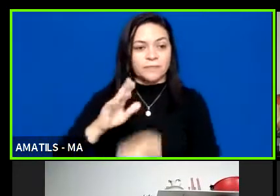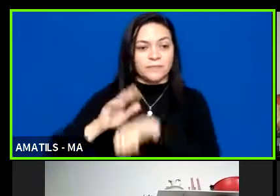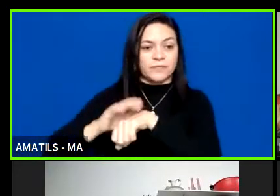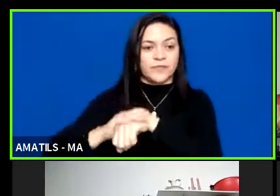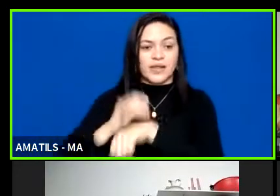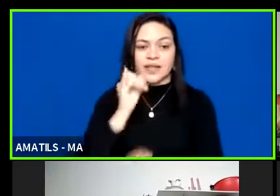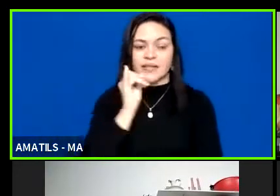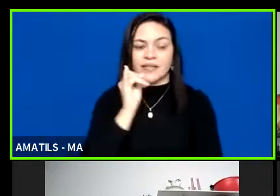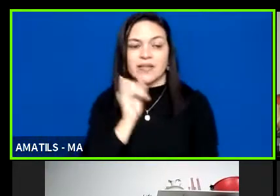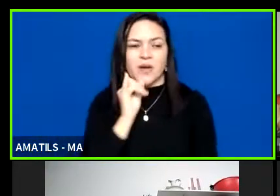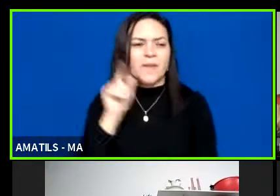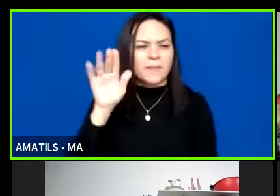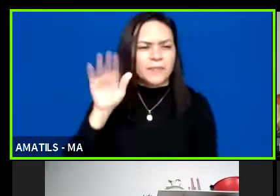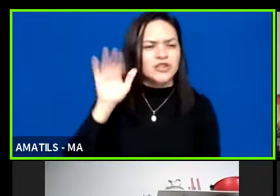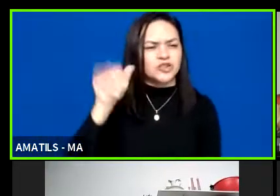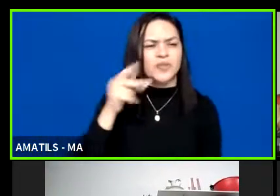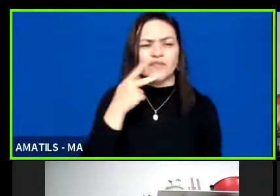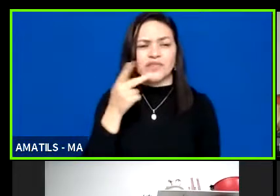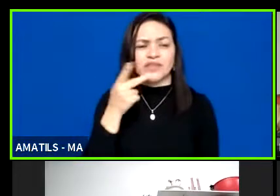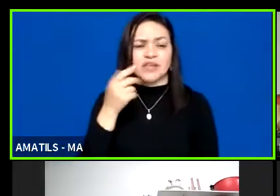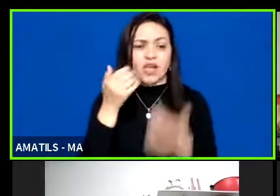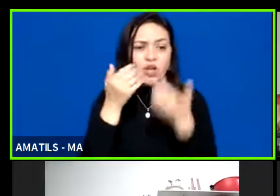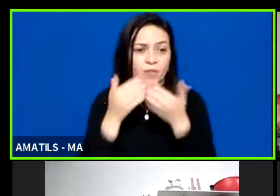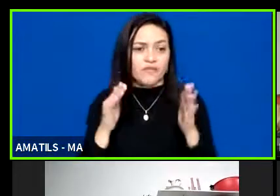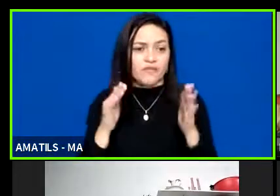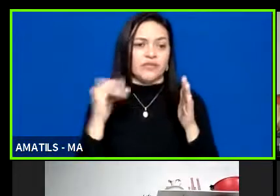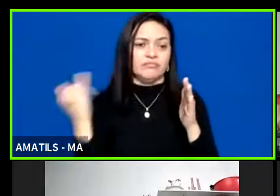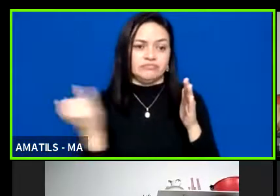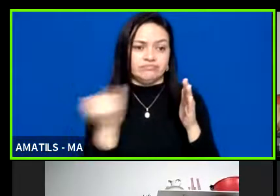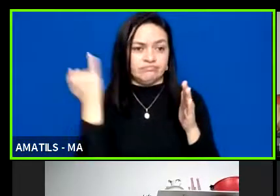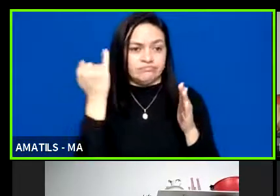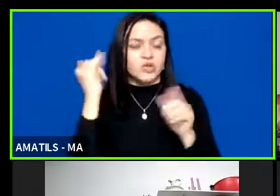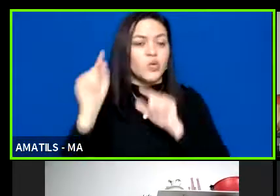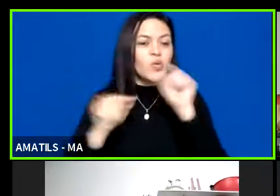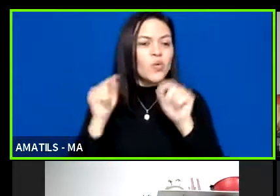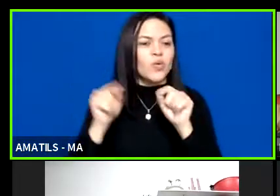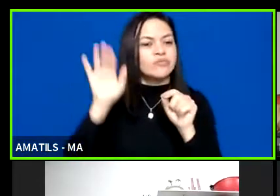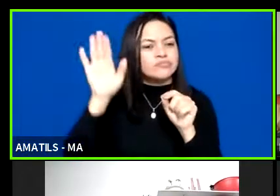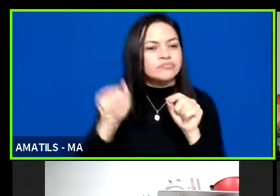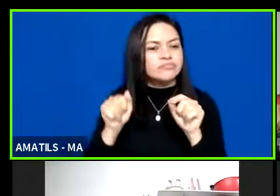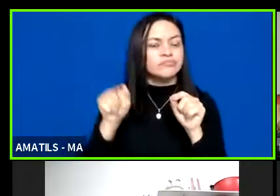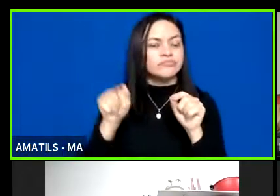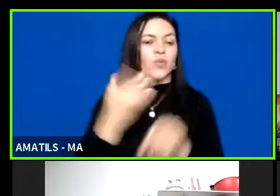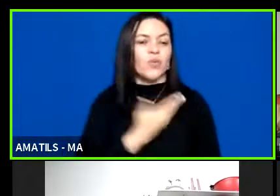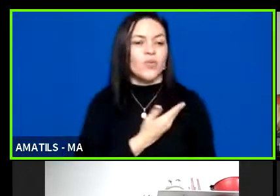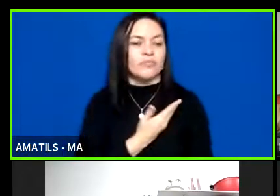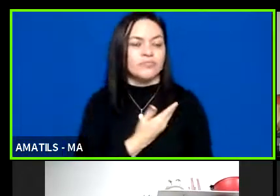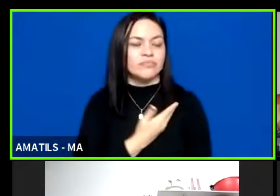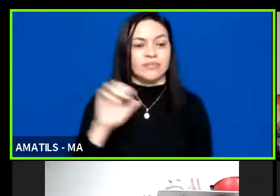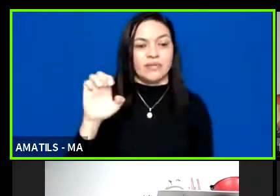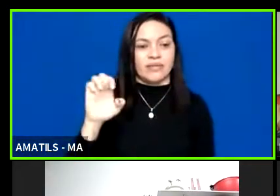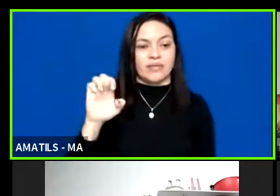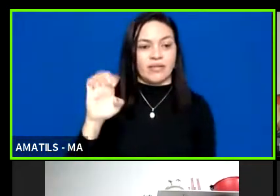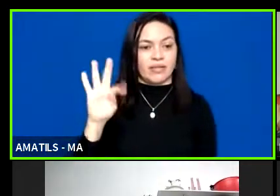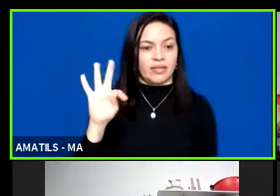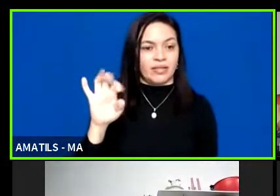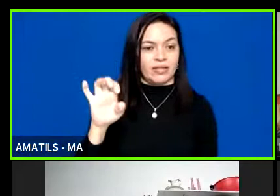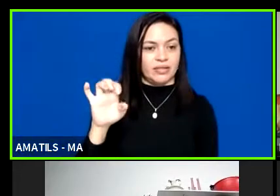fazer uma fala inicial, o companheiro Etevaldo, falar um pouco sobre o